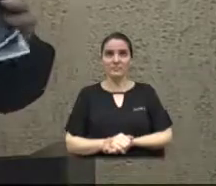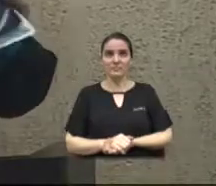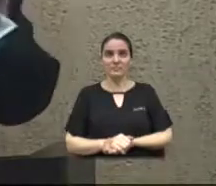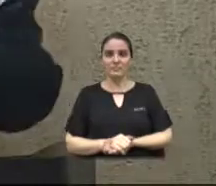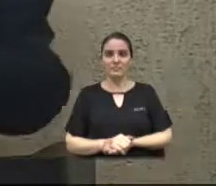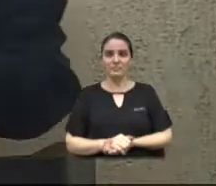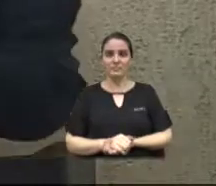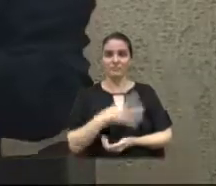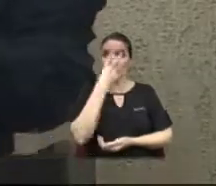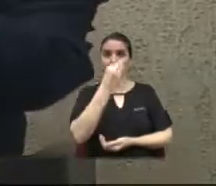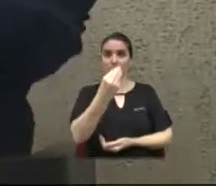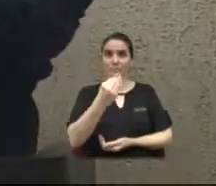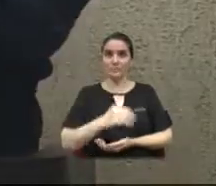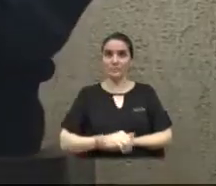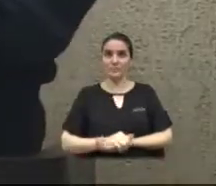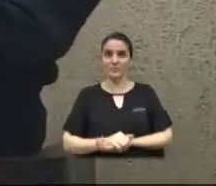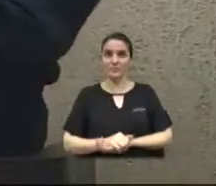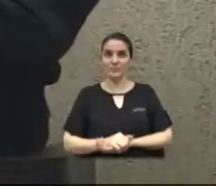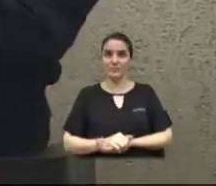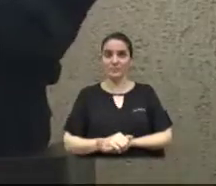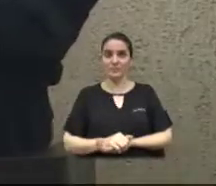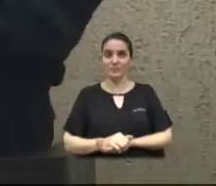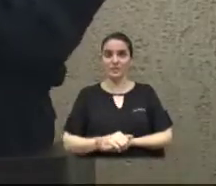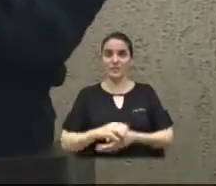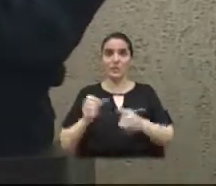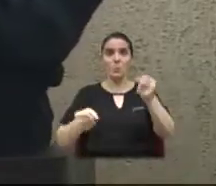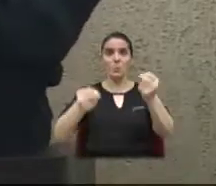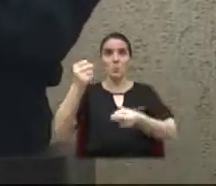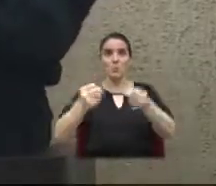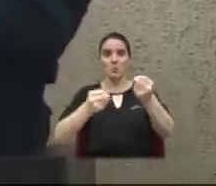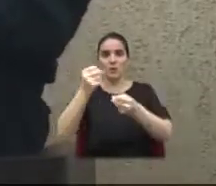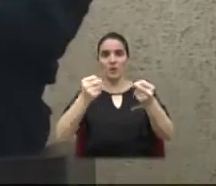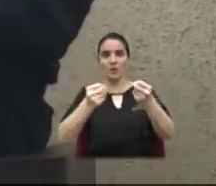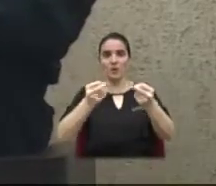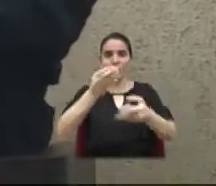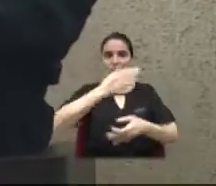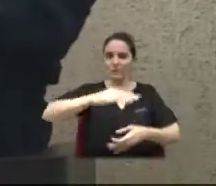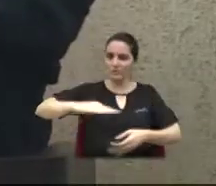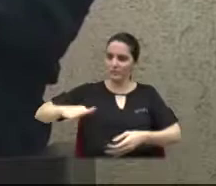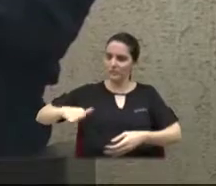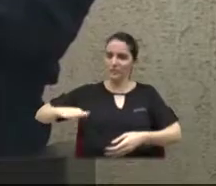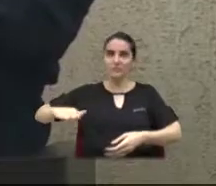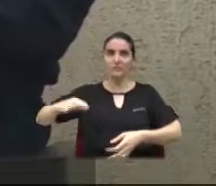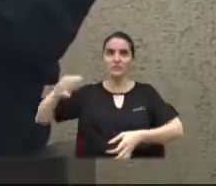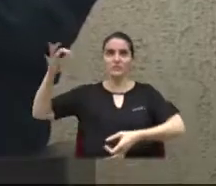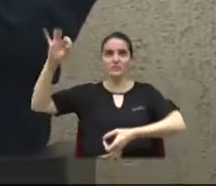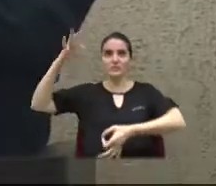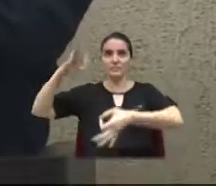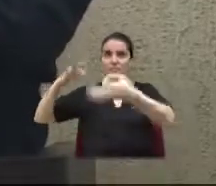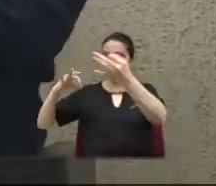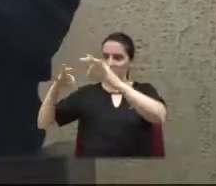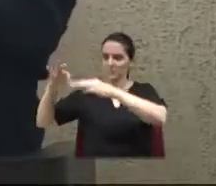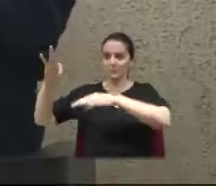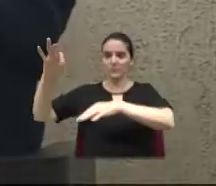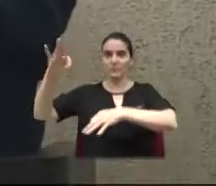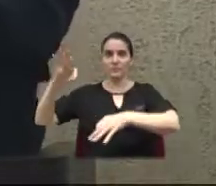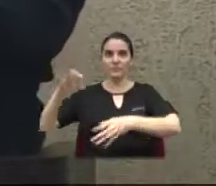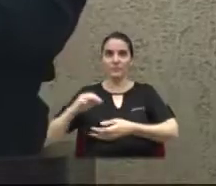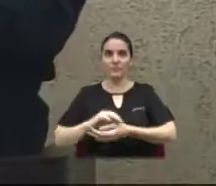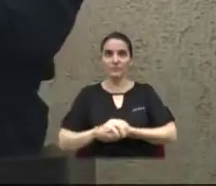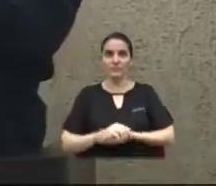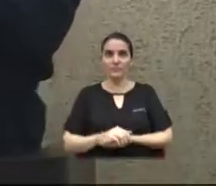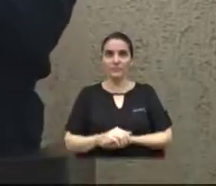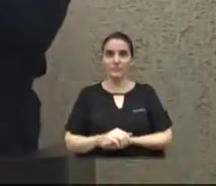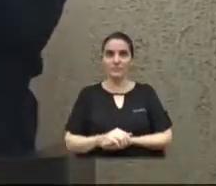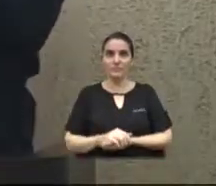Isso daqui, ó, é um carro que foi estacionado, tem algumas moscas aqui, é preto. Olha o cavalo,